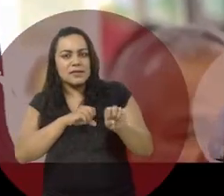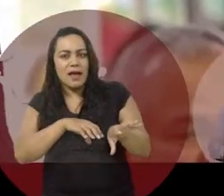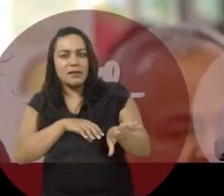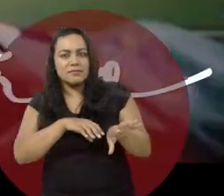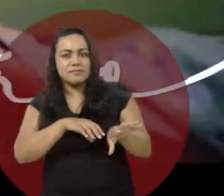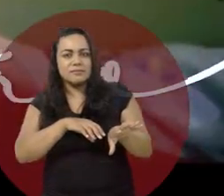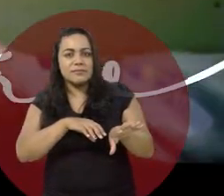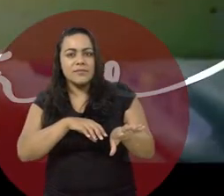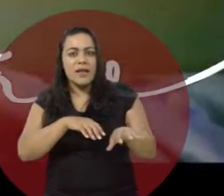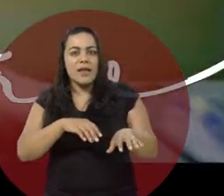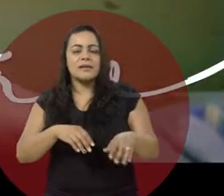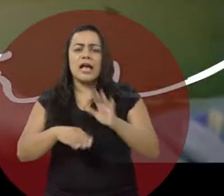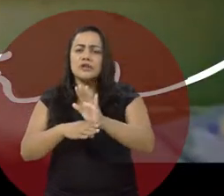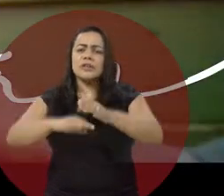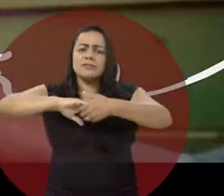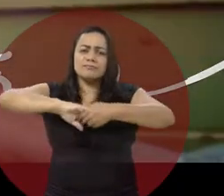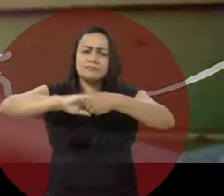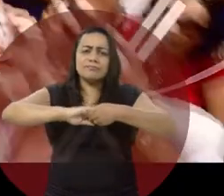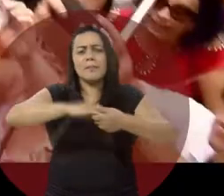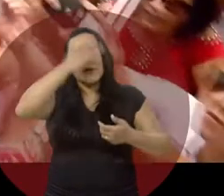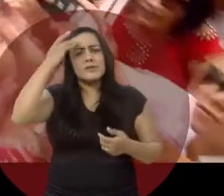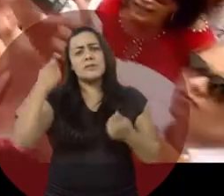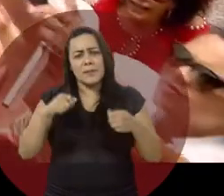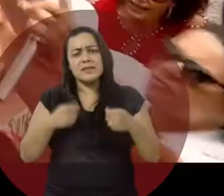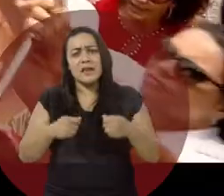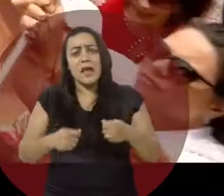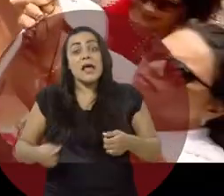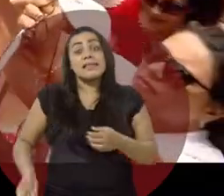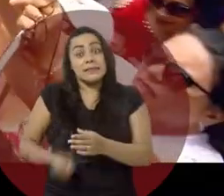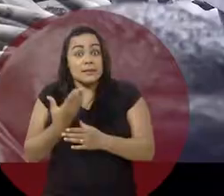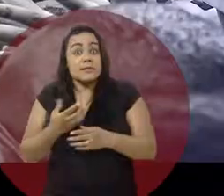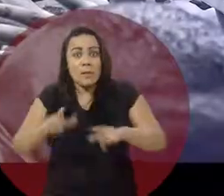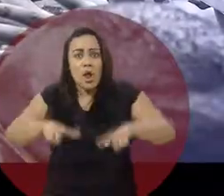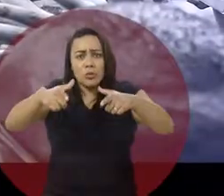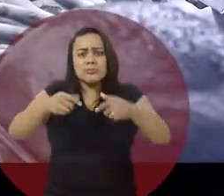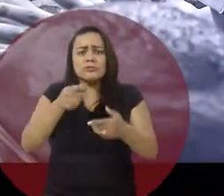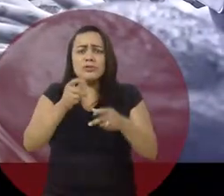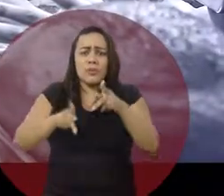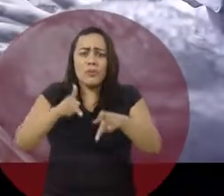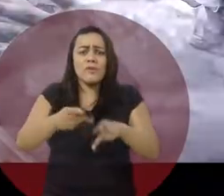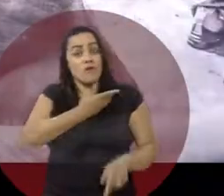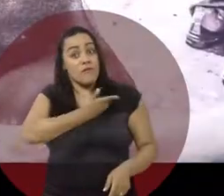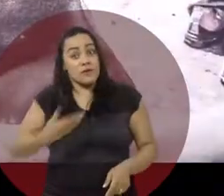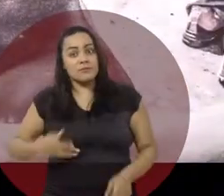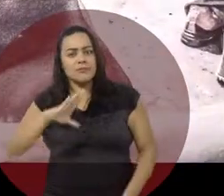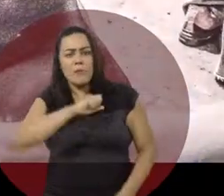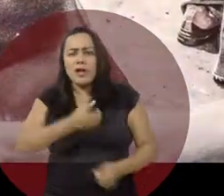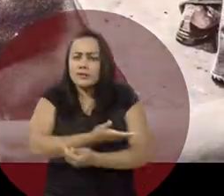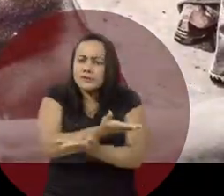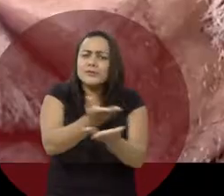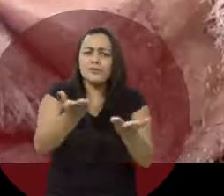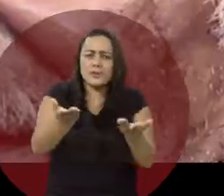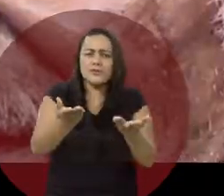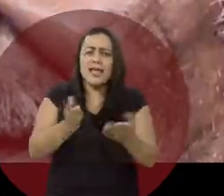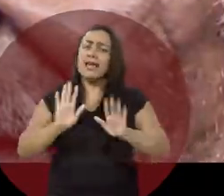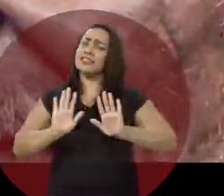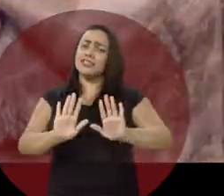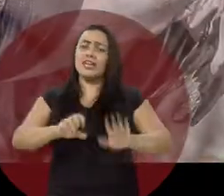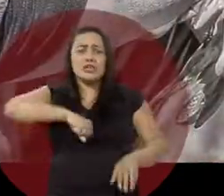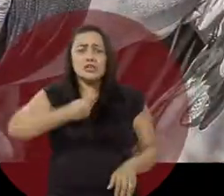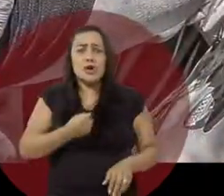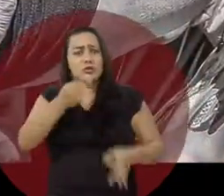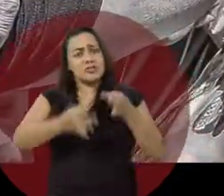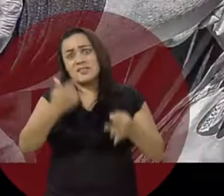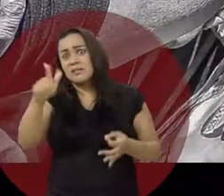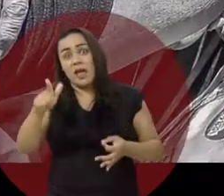a mão a quem mais precisa. Nascemos da luta do povo e governamos com fraternidade e amor ao próximo. Chega de